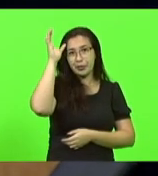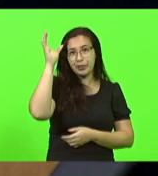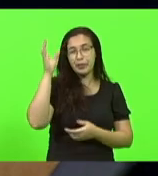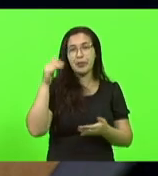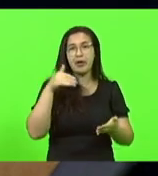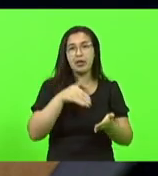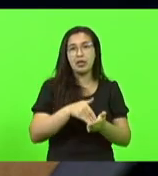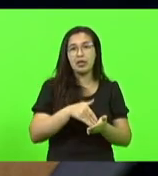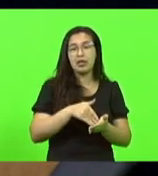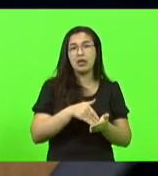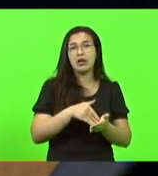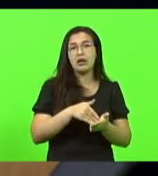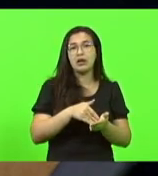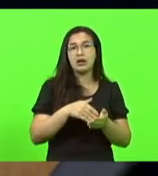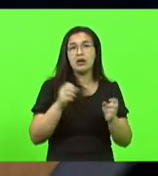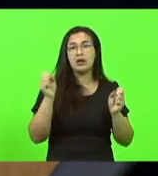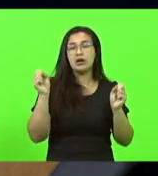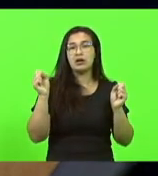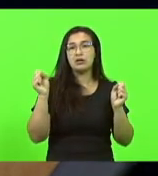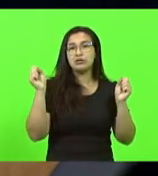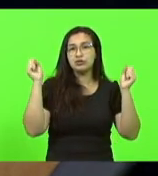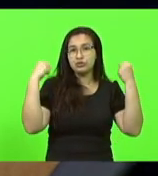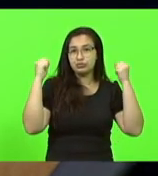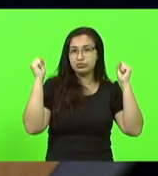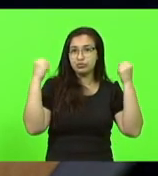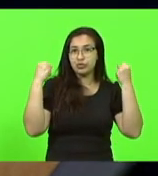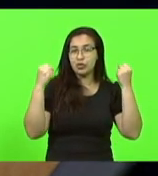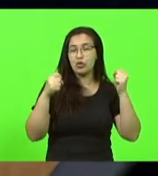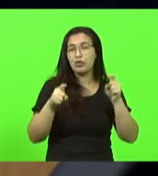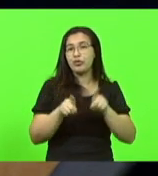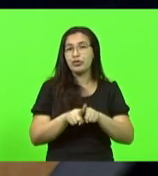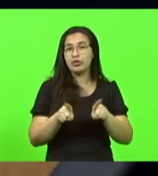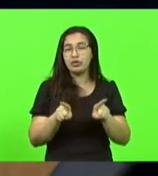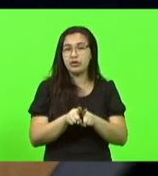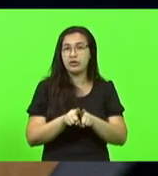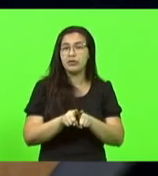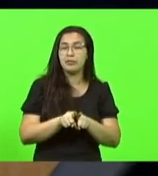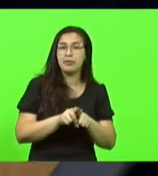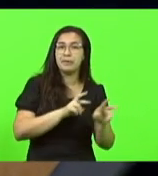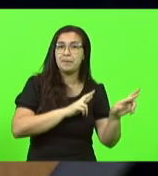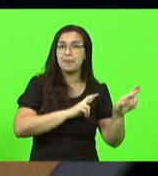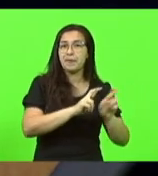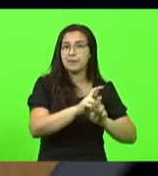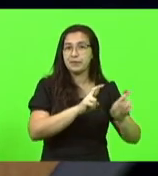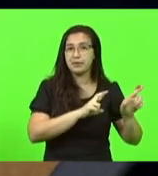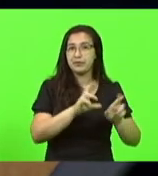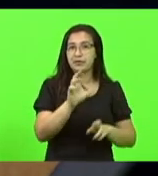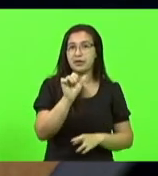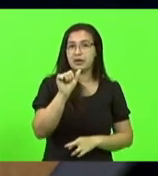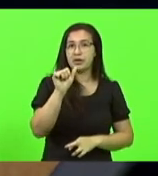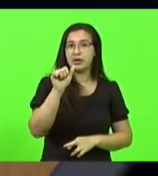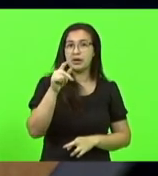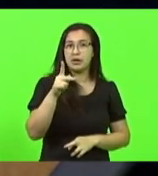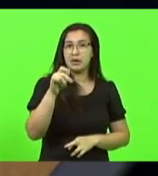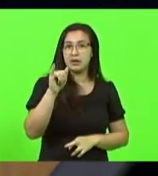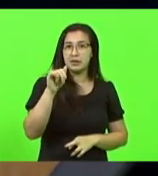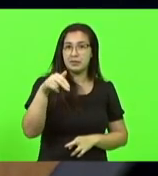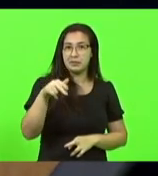Chapecó, posso citar a rodovia de Capinzau a Piratuba,